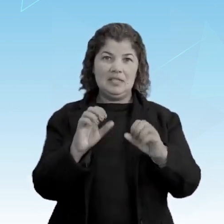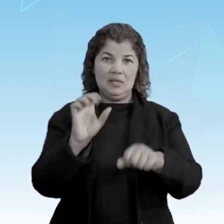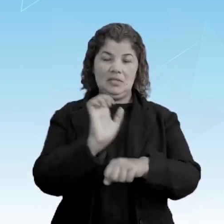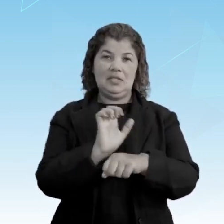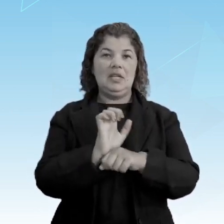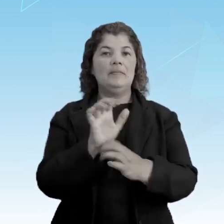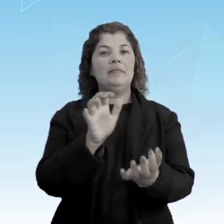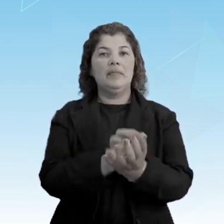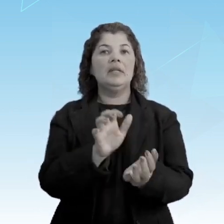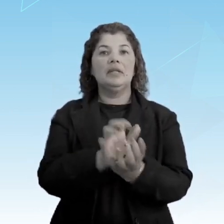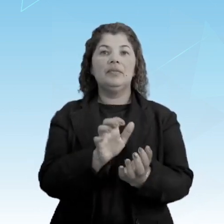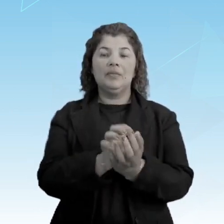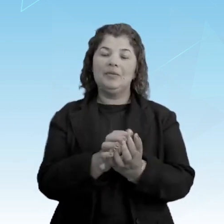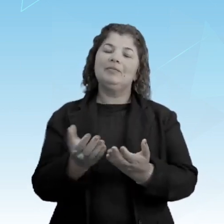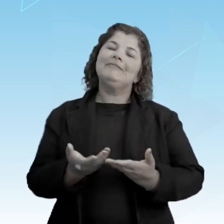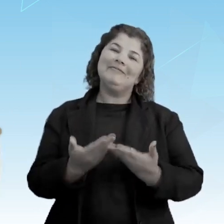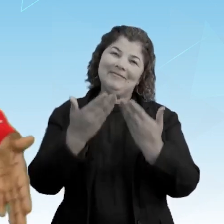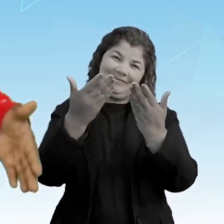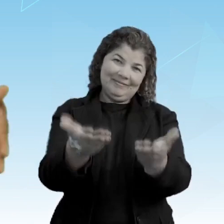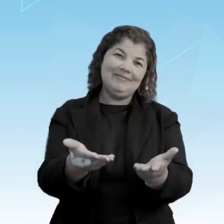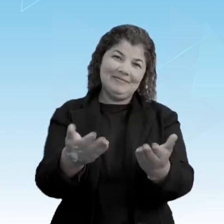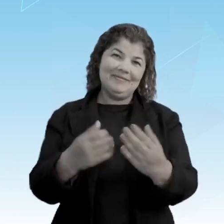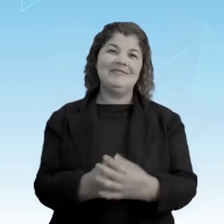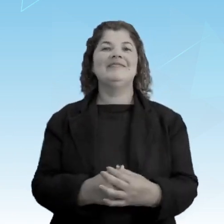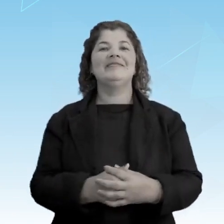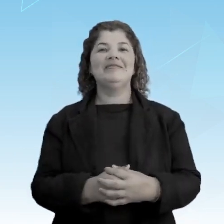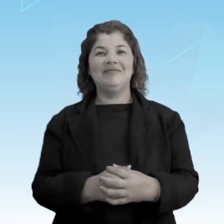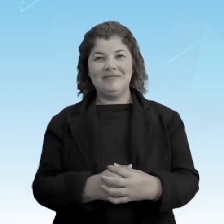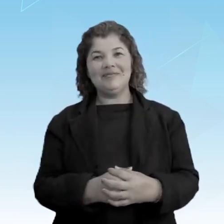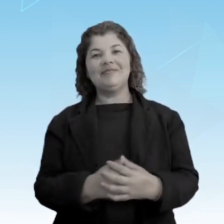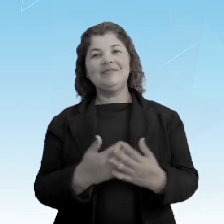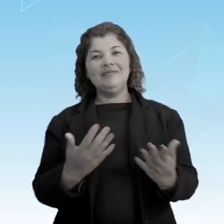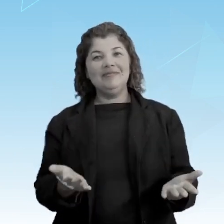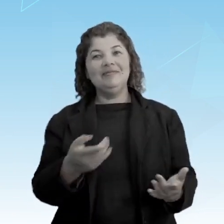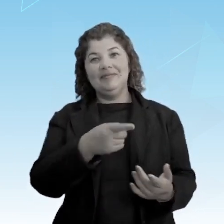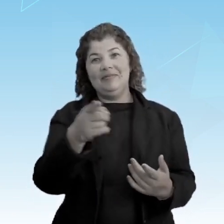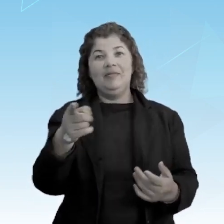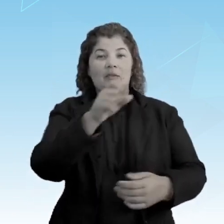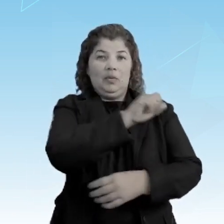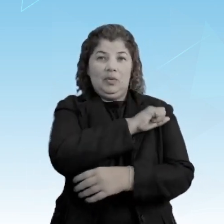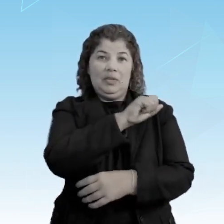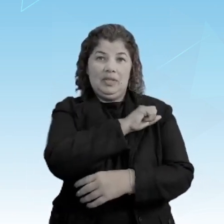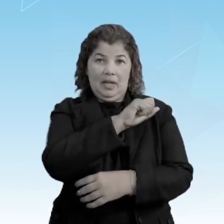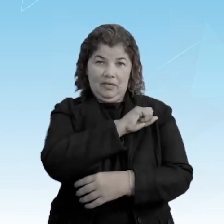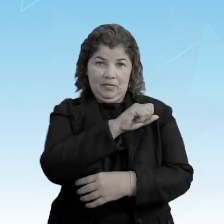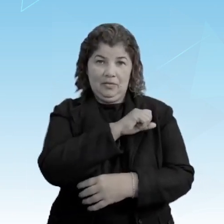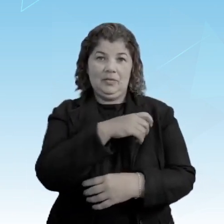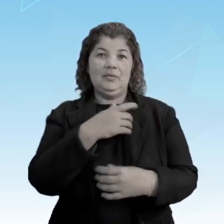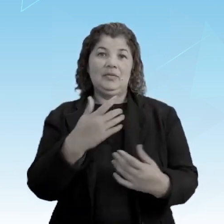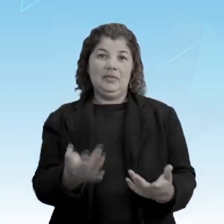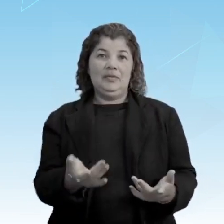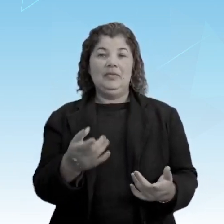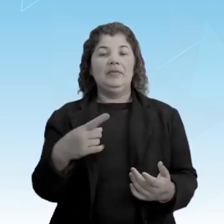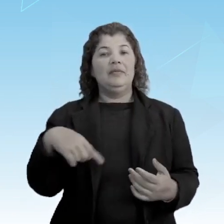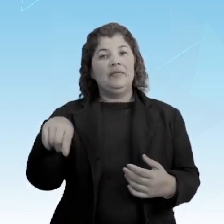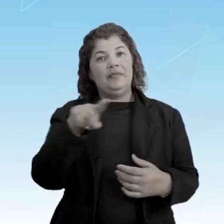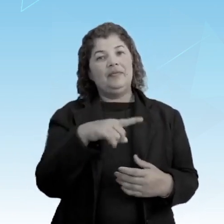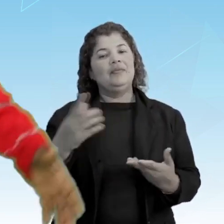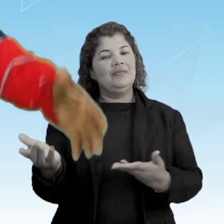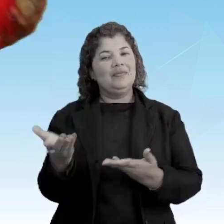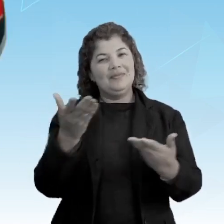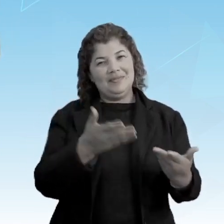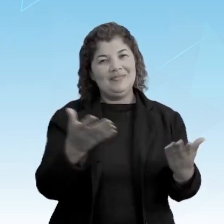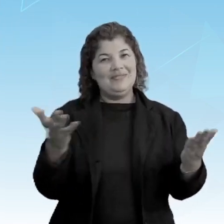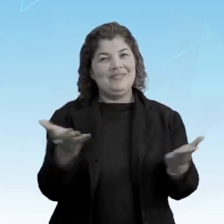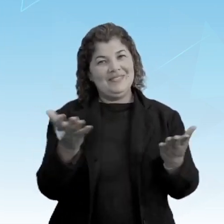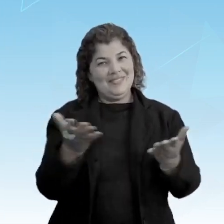Pernambuco trazemos para vocês. Então vocês do oitavo ano do Ensino Fundamental, eu vos convido agora a